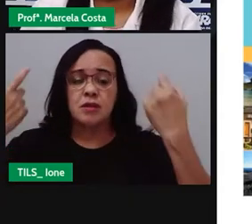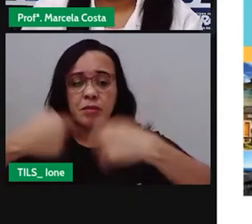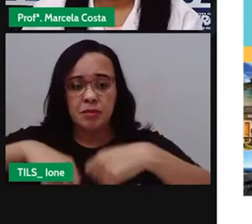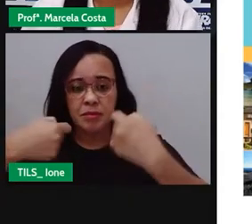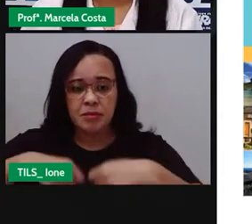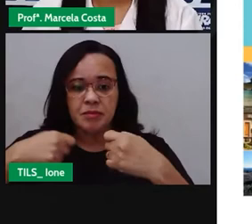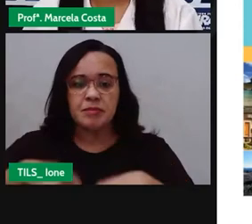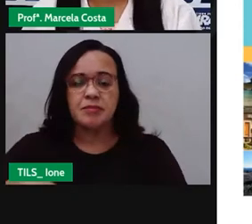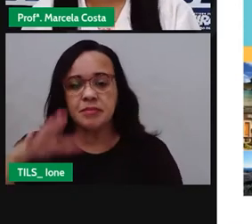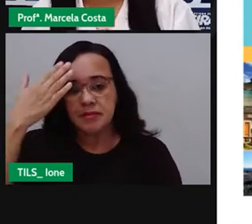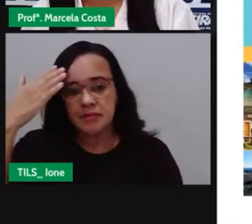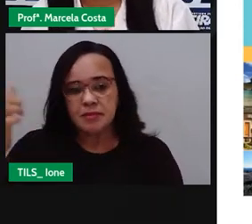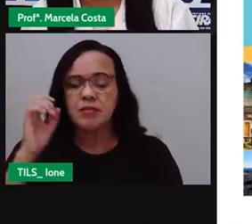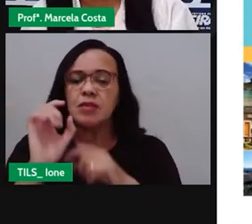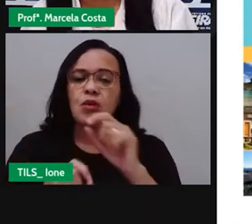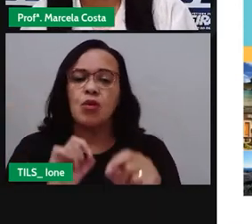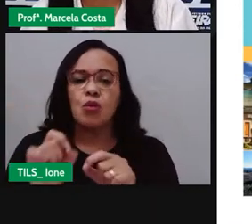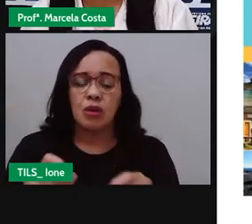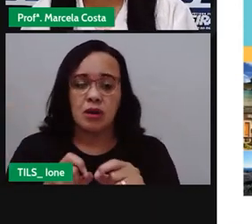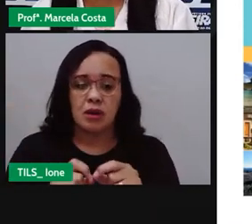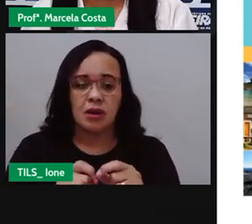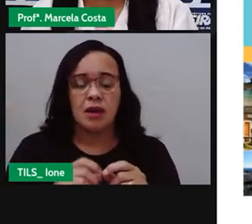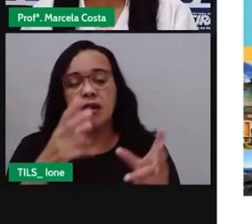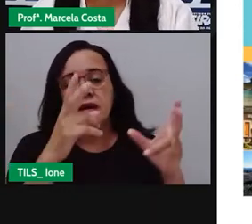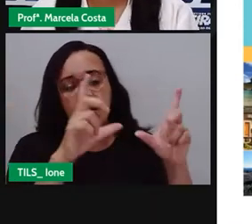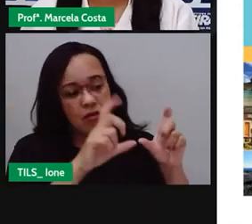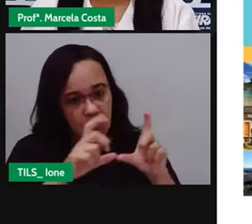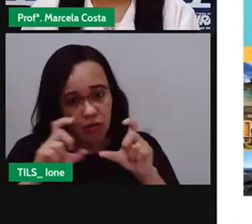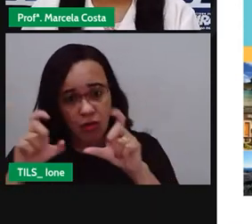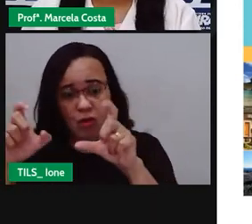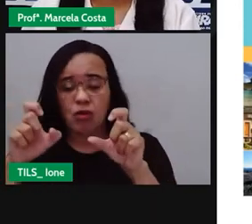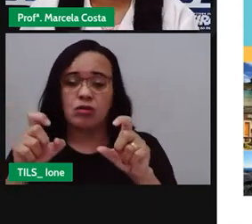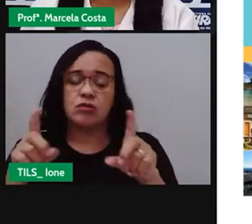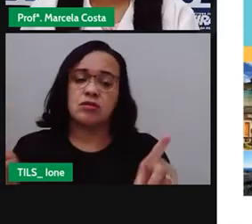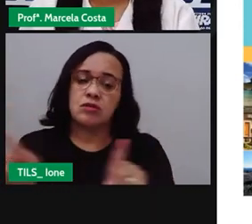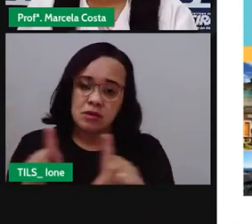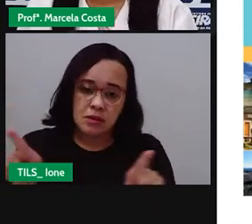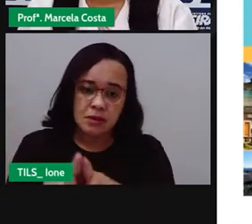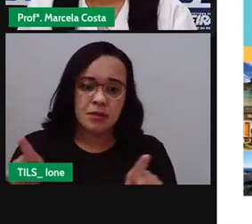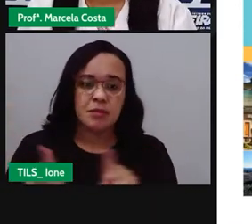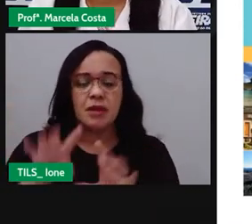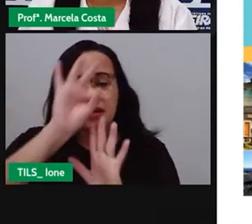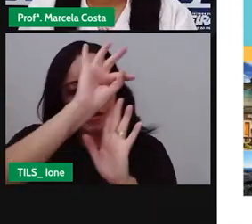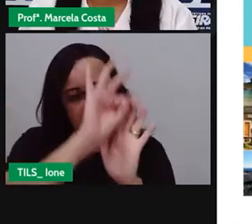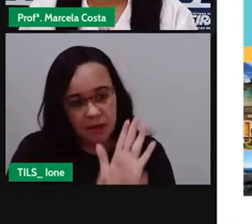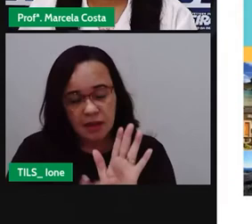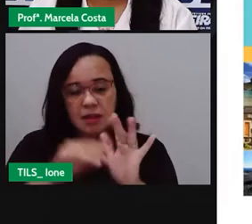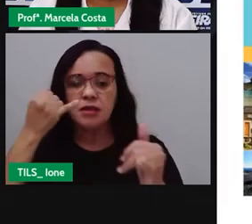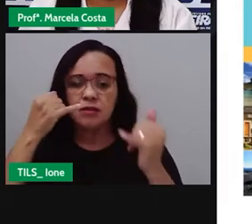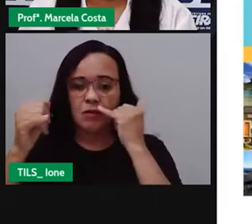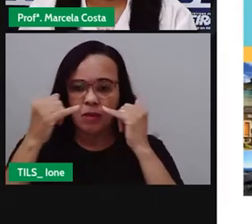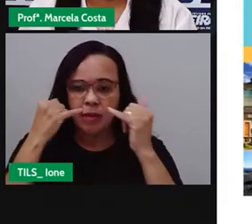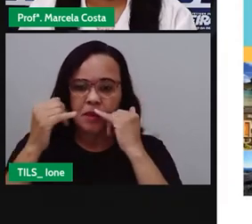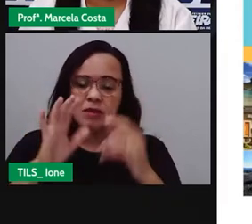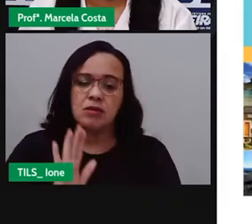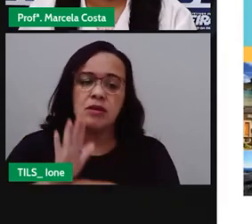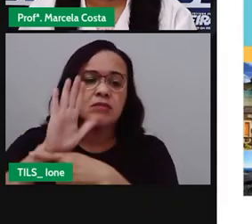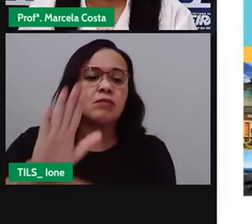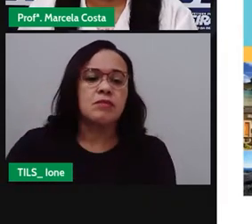mostrei e também texto com informações que orientam o turista a se localizar na cidade.